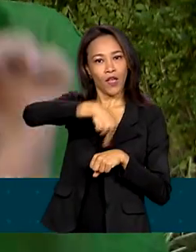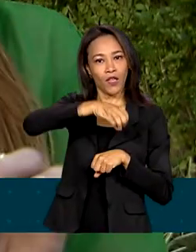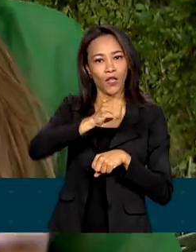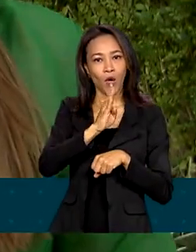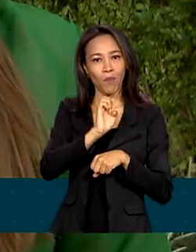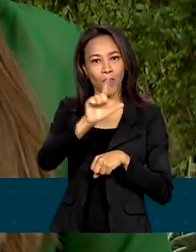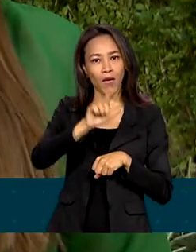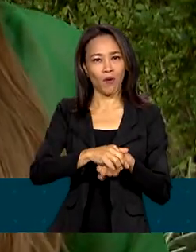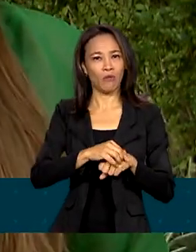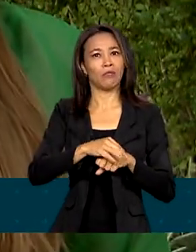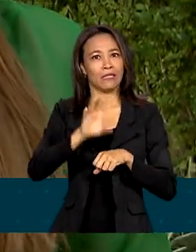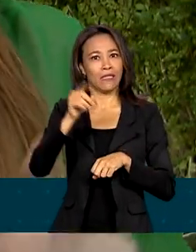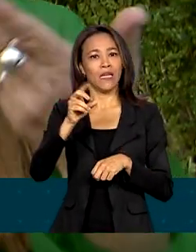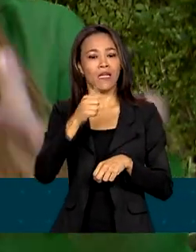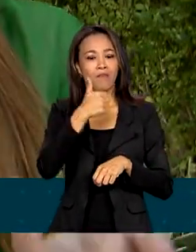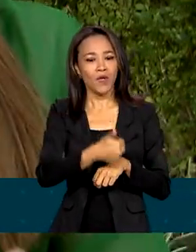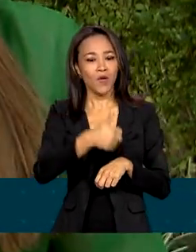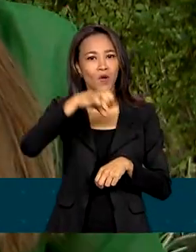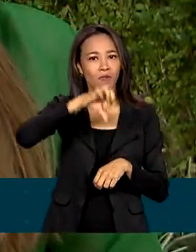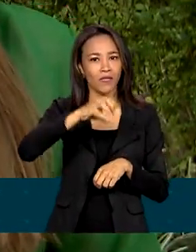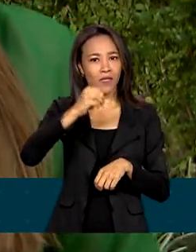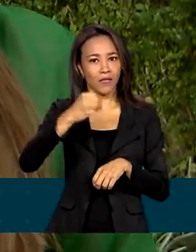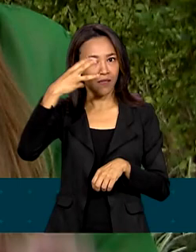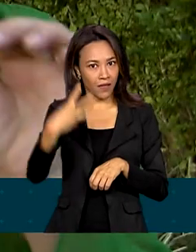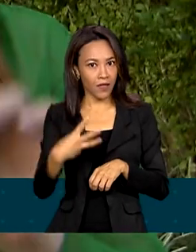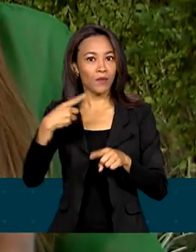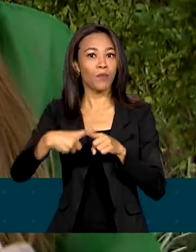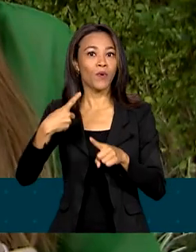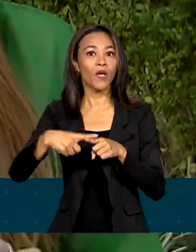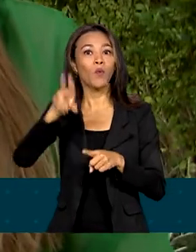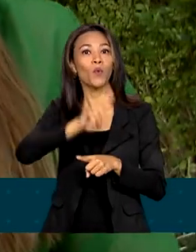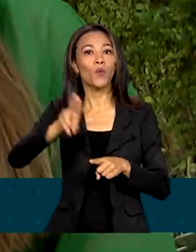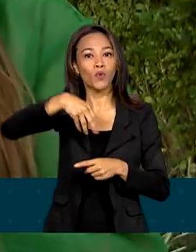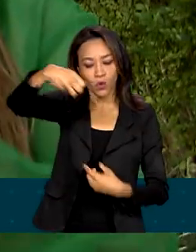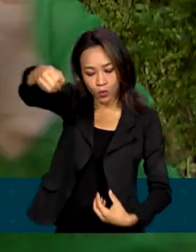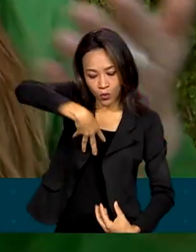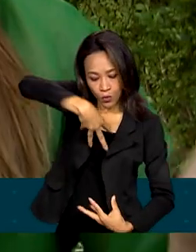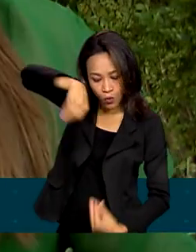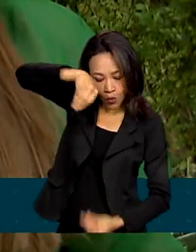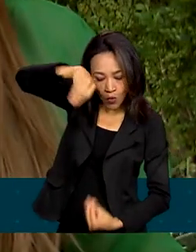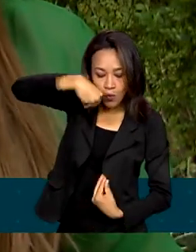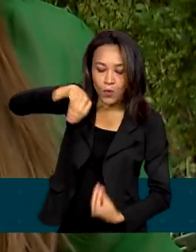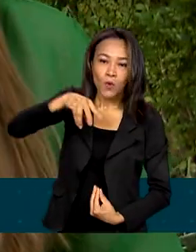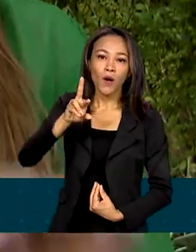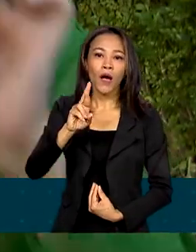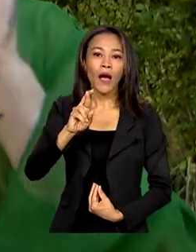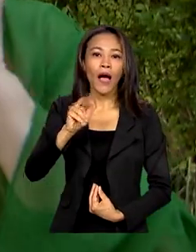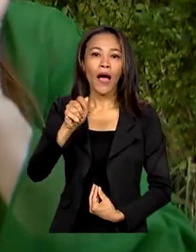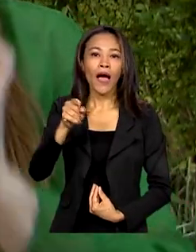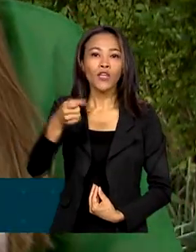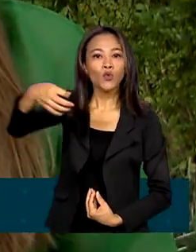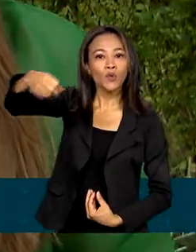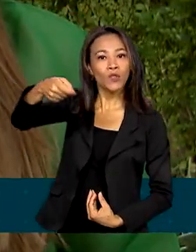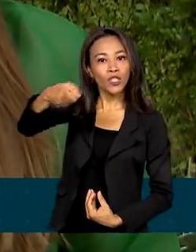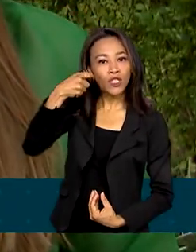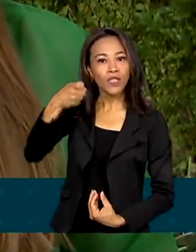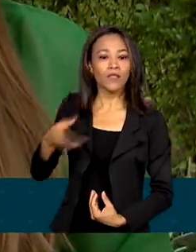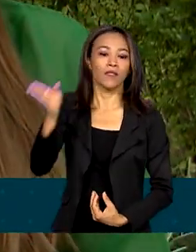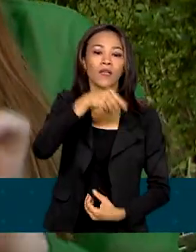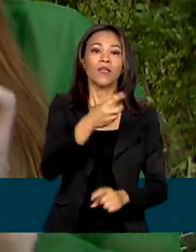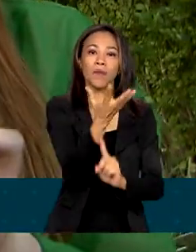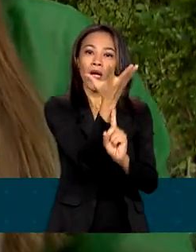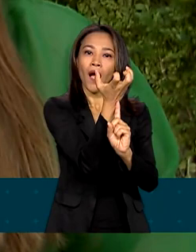em 1903, por viabilizar o uso do raio-x. Muita gente não sabe, mas o Wi-Fi foi